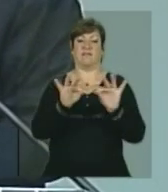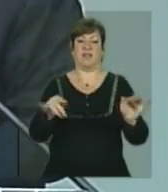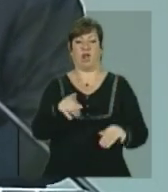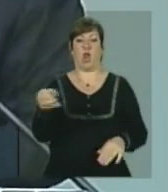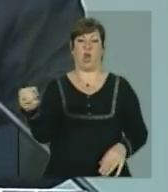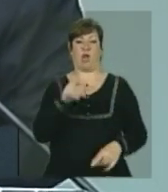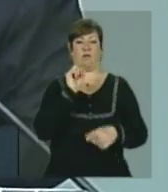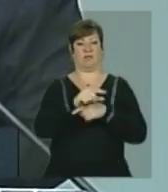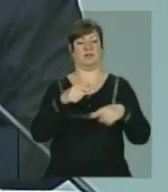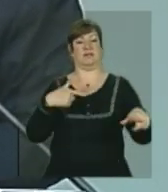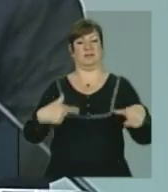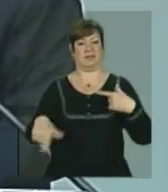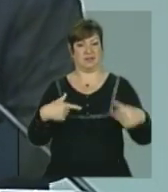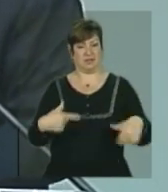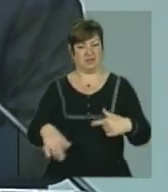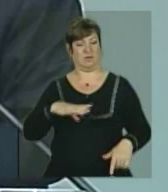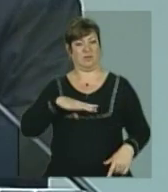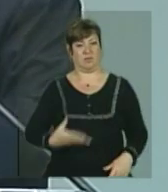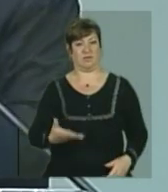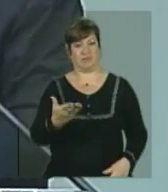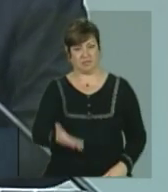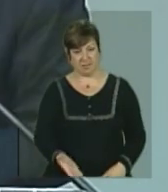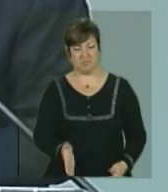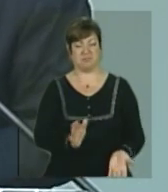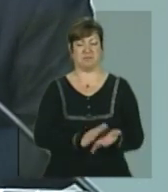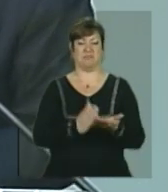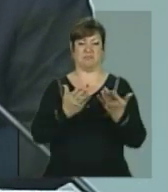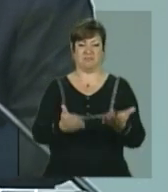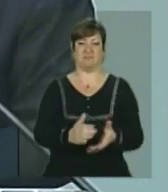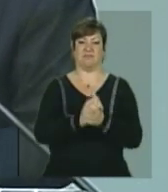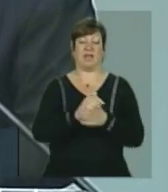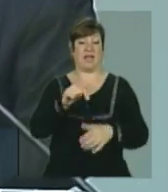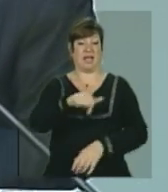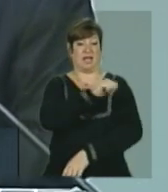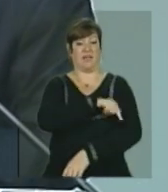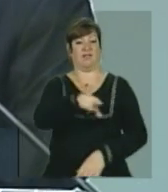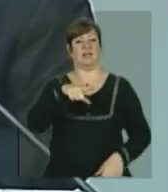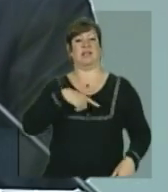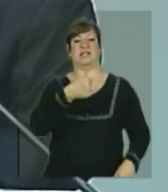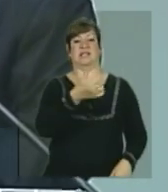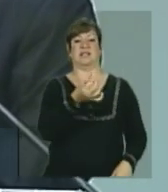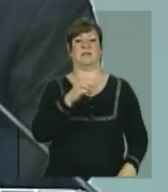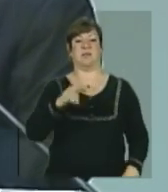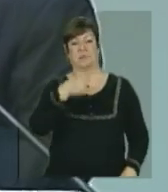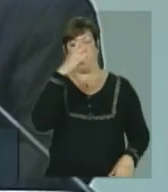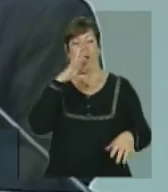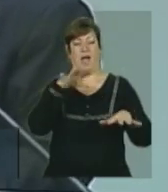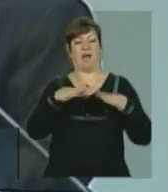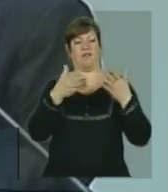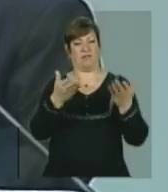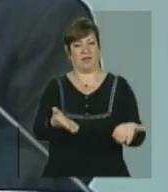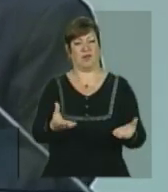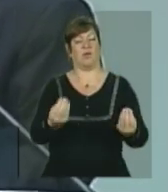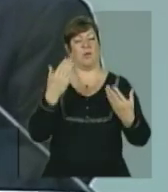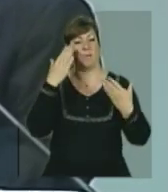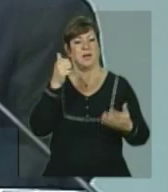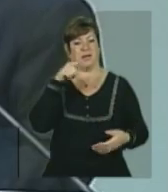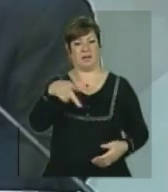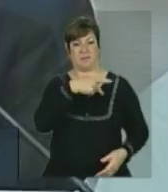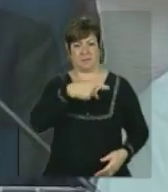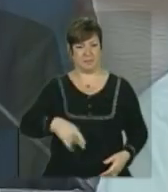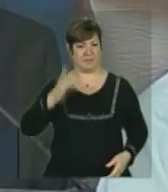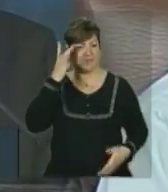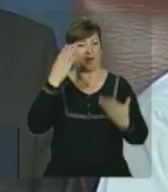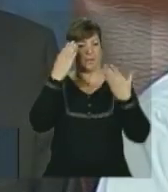na sua nova jornada, no seu novo desafio, e aqui no Rio você tem 16 milhões de admiradores. Obrigado, presidenta,